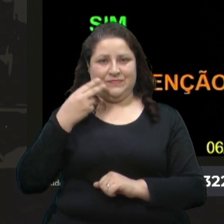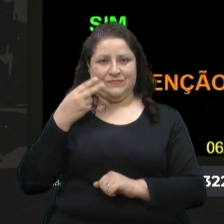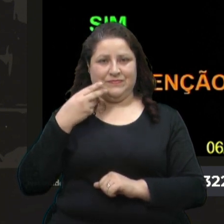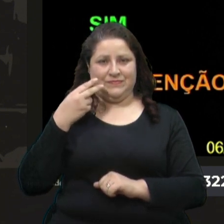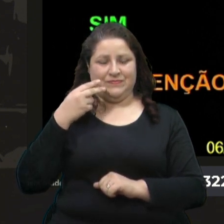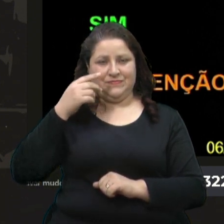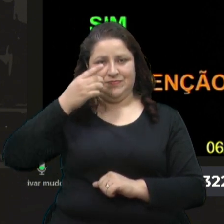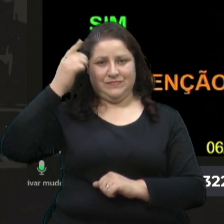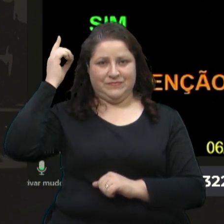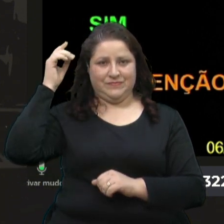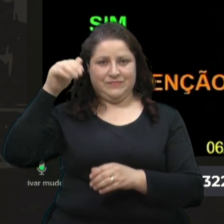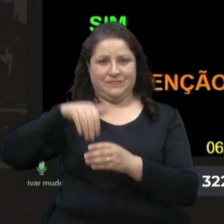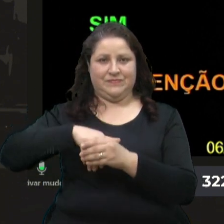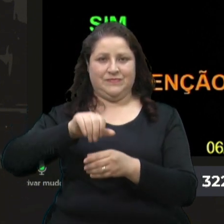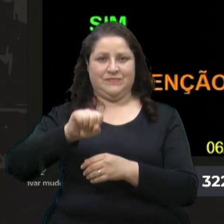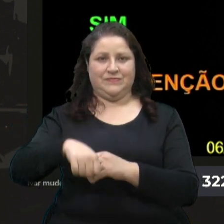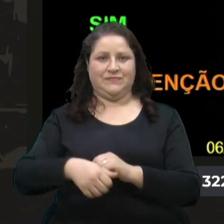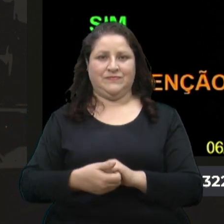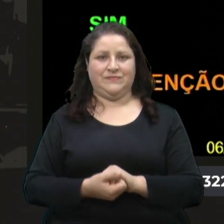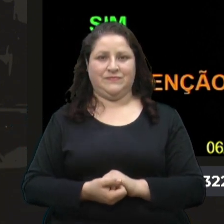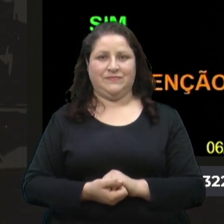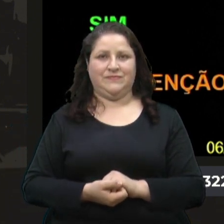Lucas Gil vota sim.